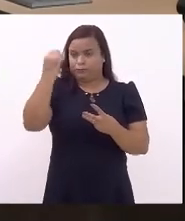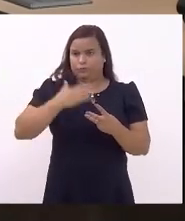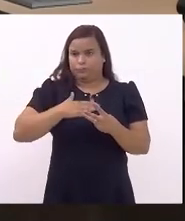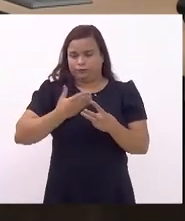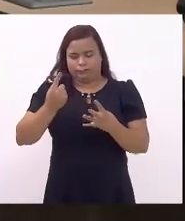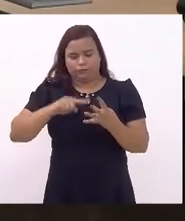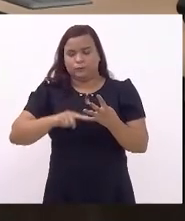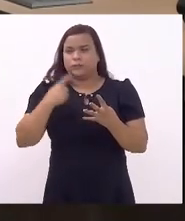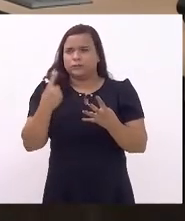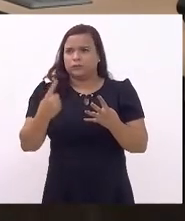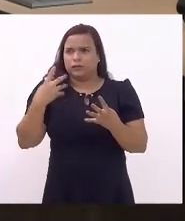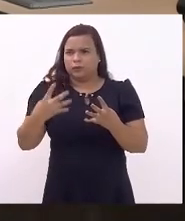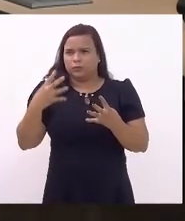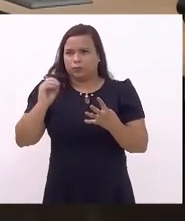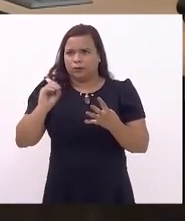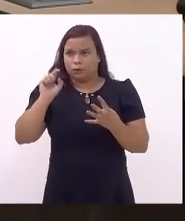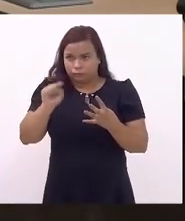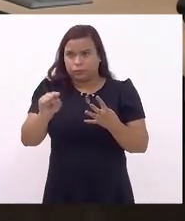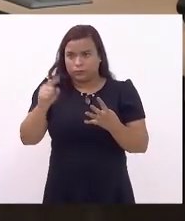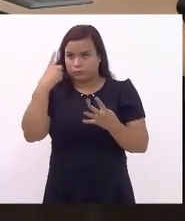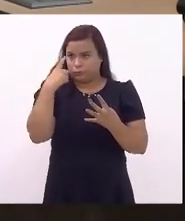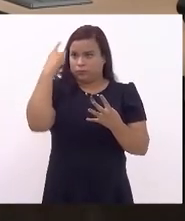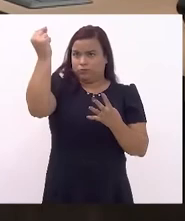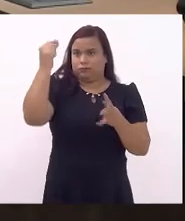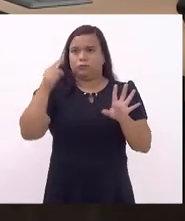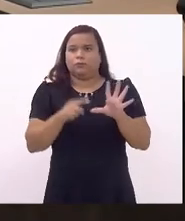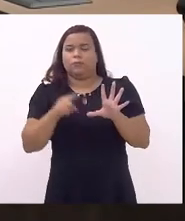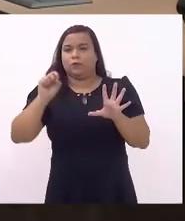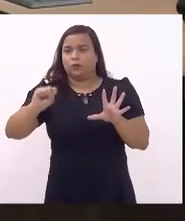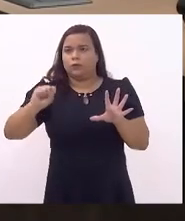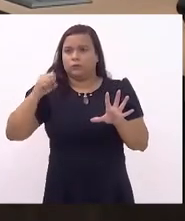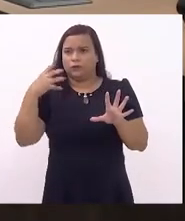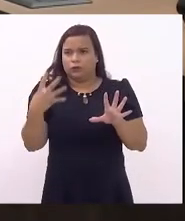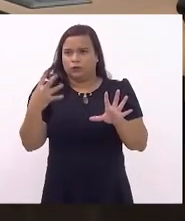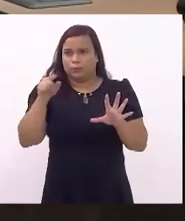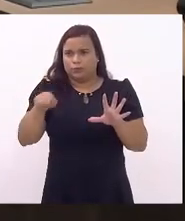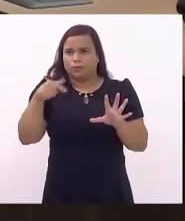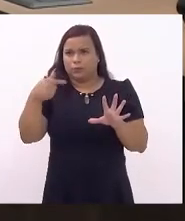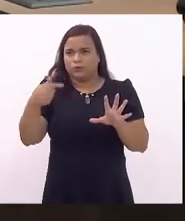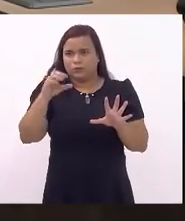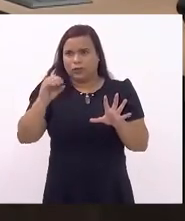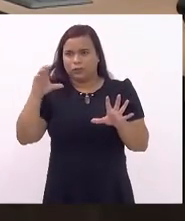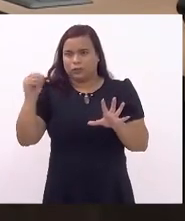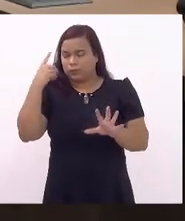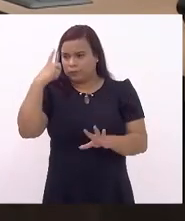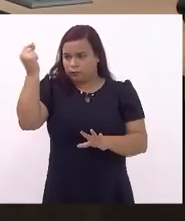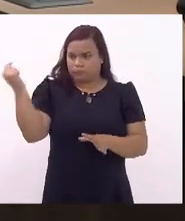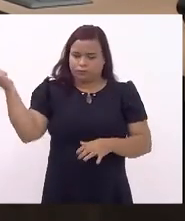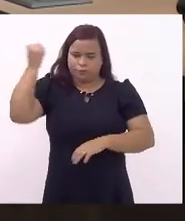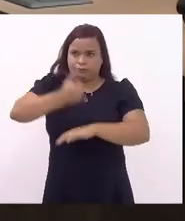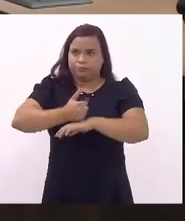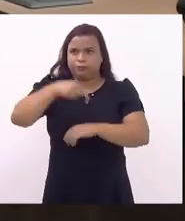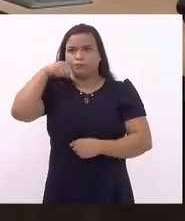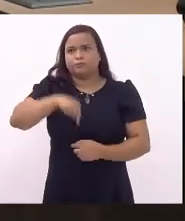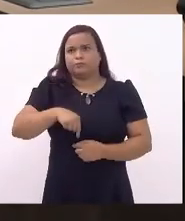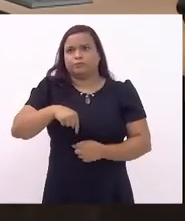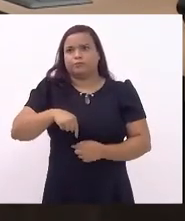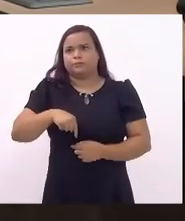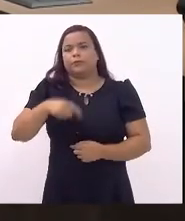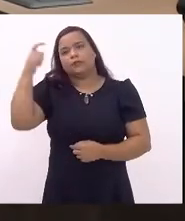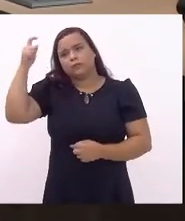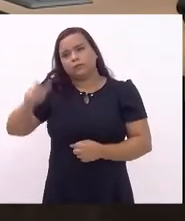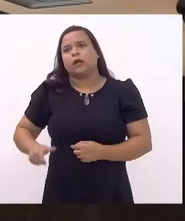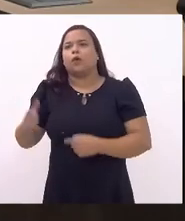140 mil que me elegeram na quarta eleição e os 84 mil setecentos que me elegeram aqui são contra a